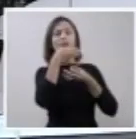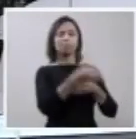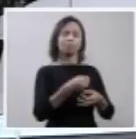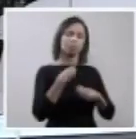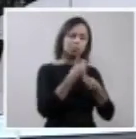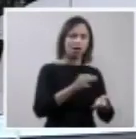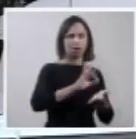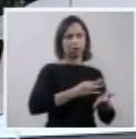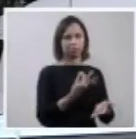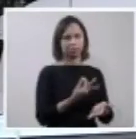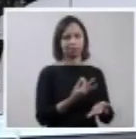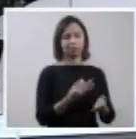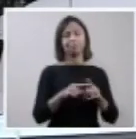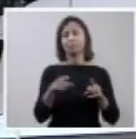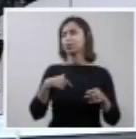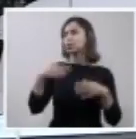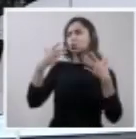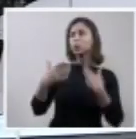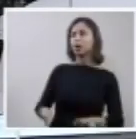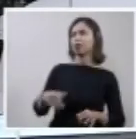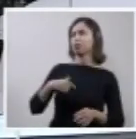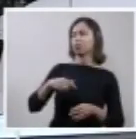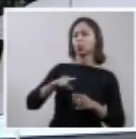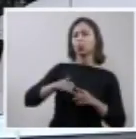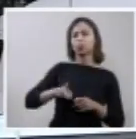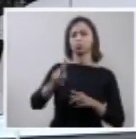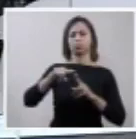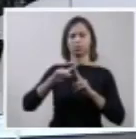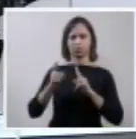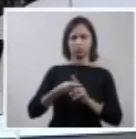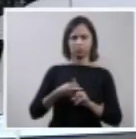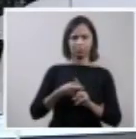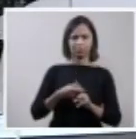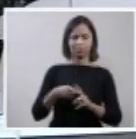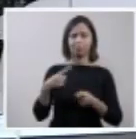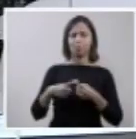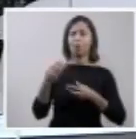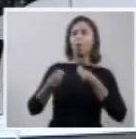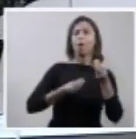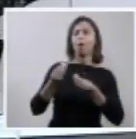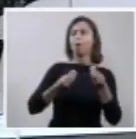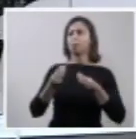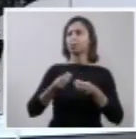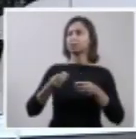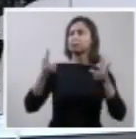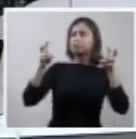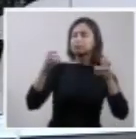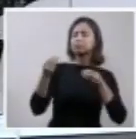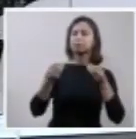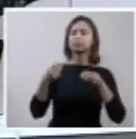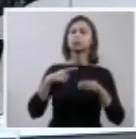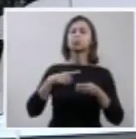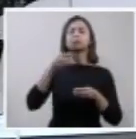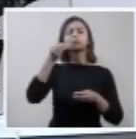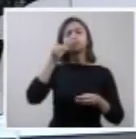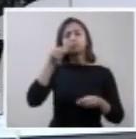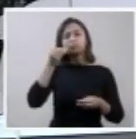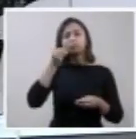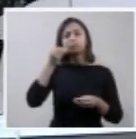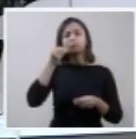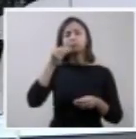gravidez. Pela impossibilidade declarada em lidar com tal situação, de passarem pela experiência